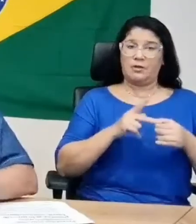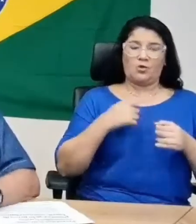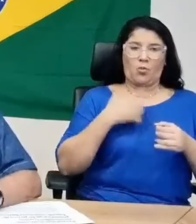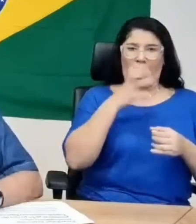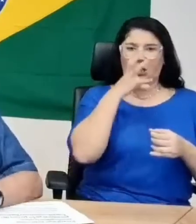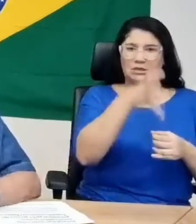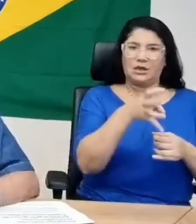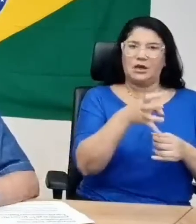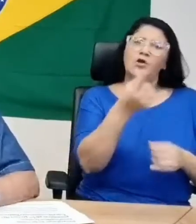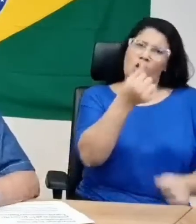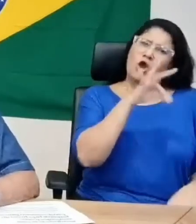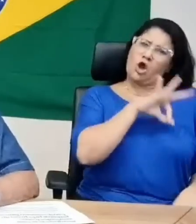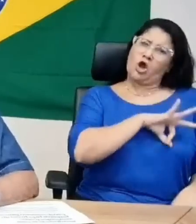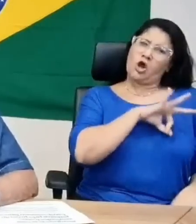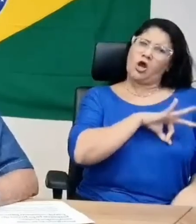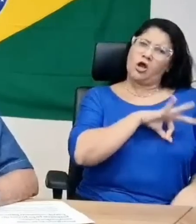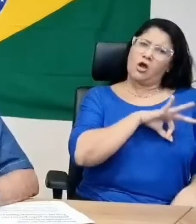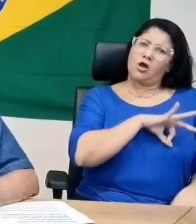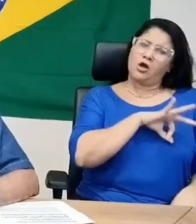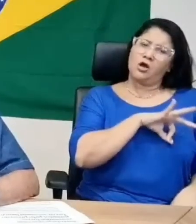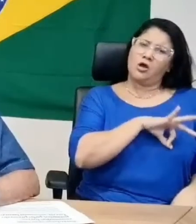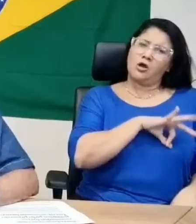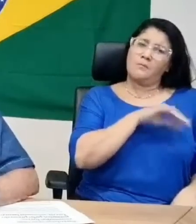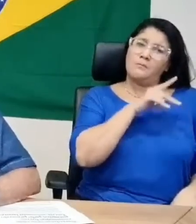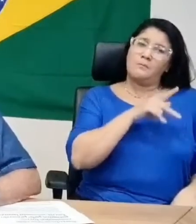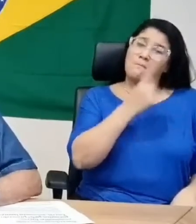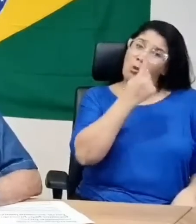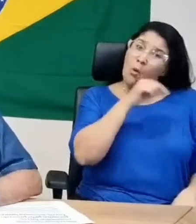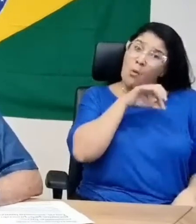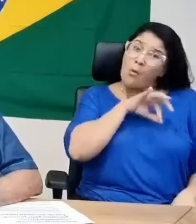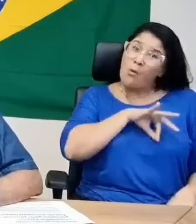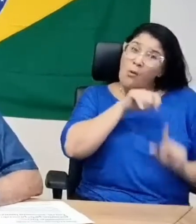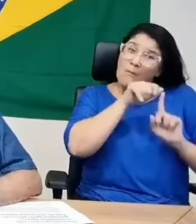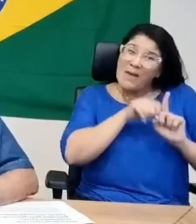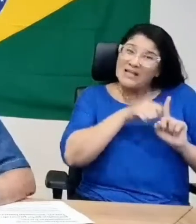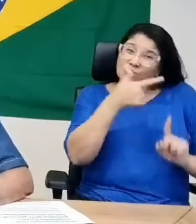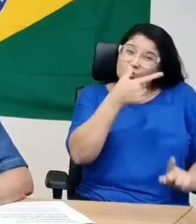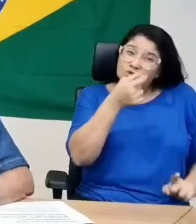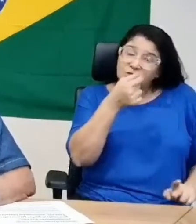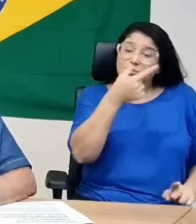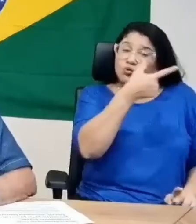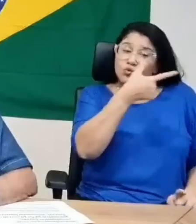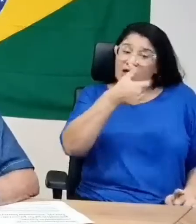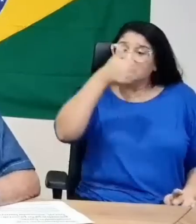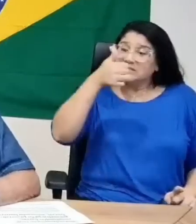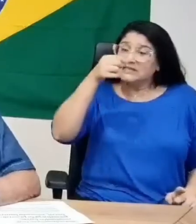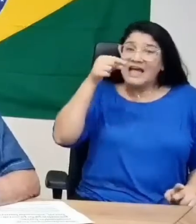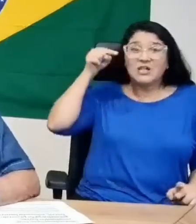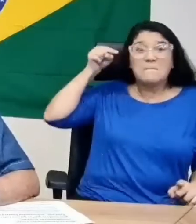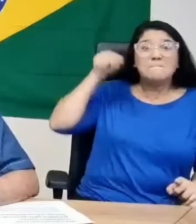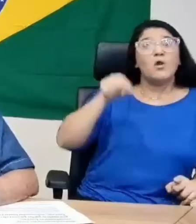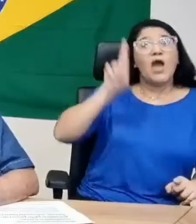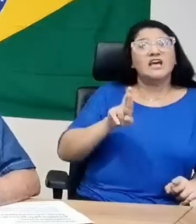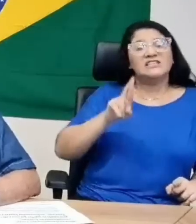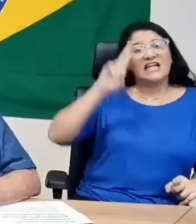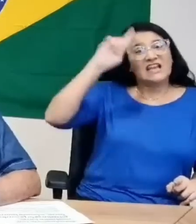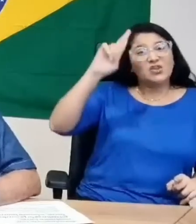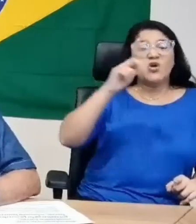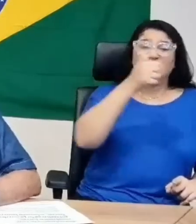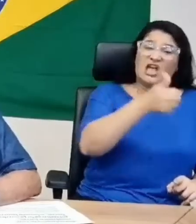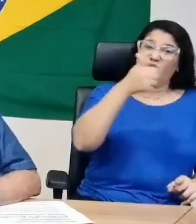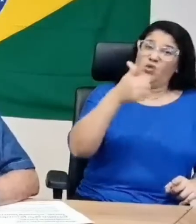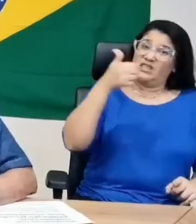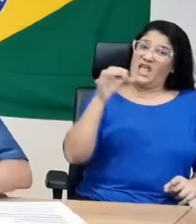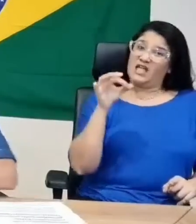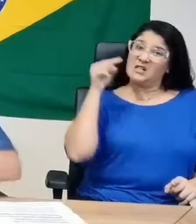na água. Mas ele ganha, o presidente da Petrobras ganha por mês 210 mil reais. Cada um dos diretores ganha por mês 110